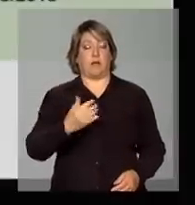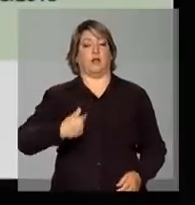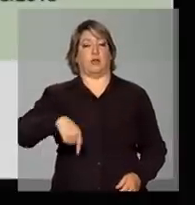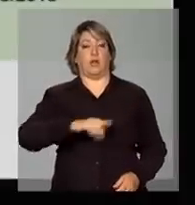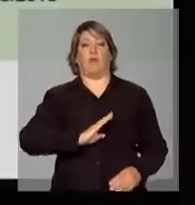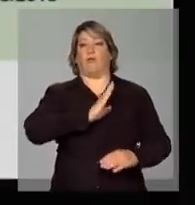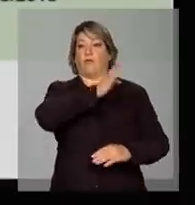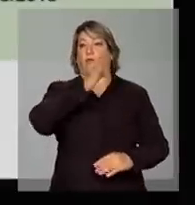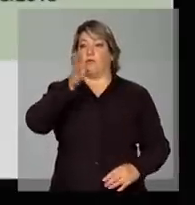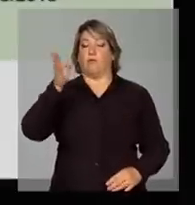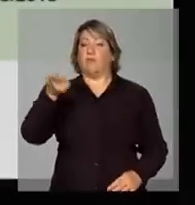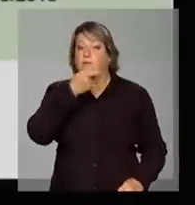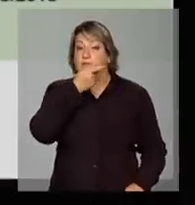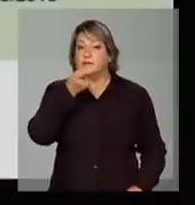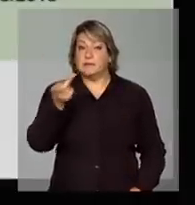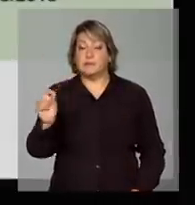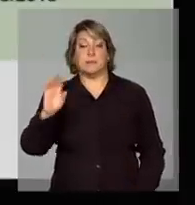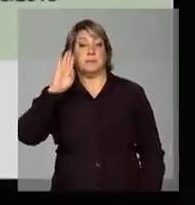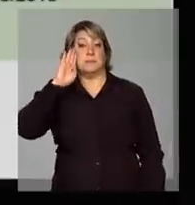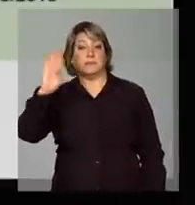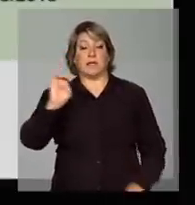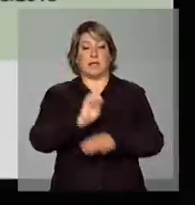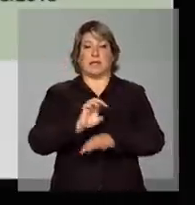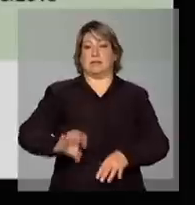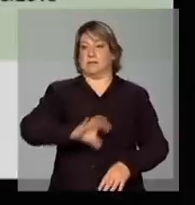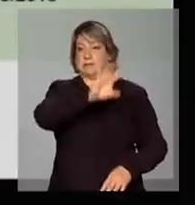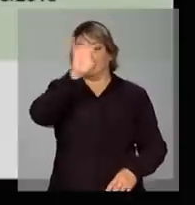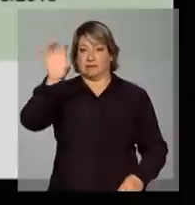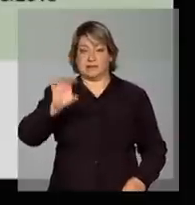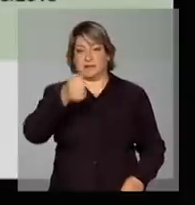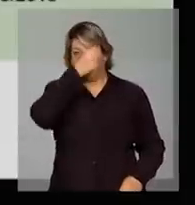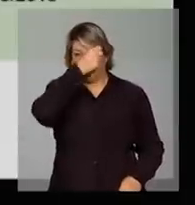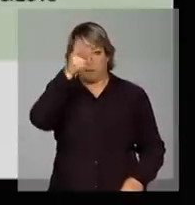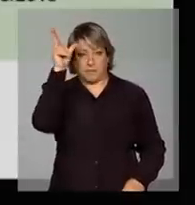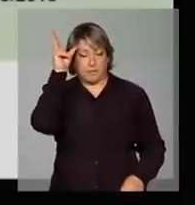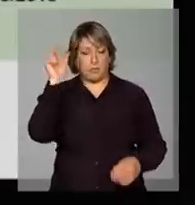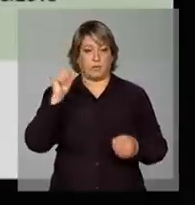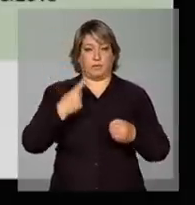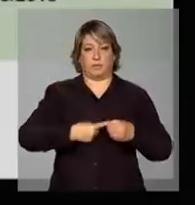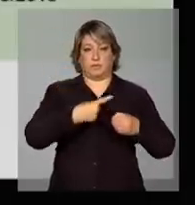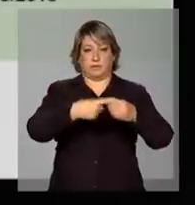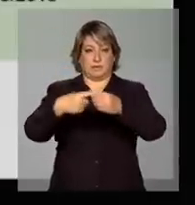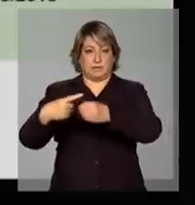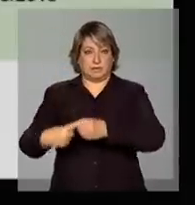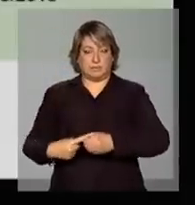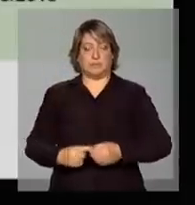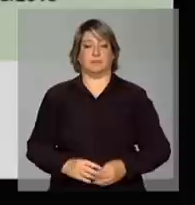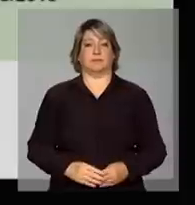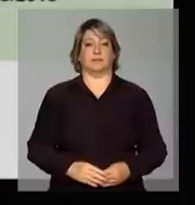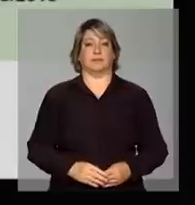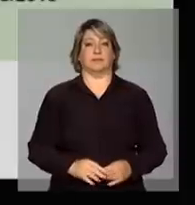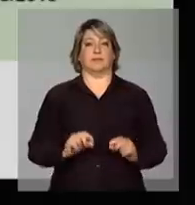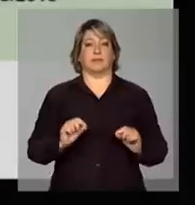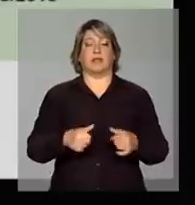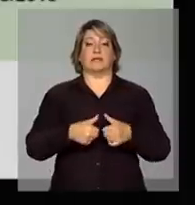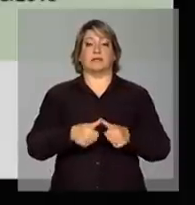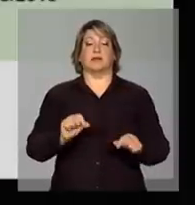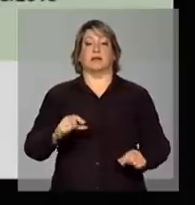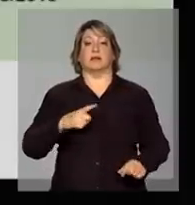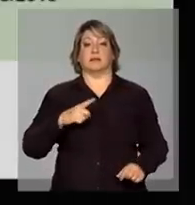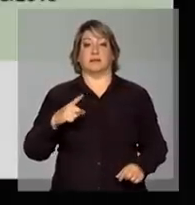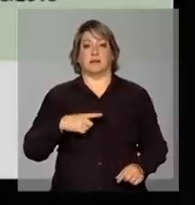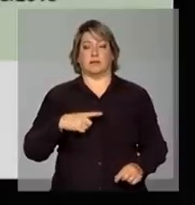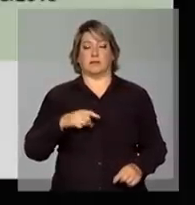visitando os principais estados e municípios que estão em plena